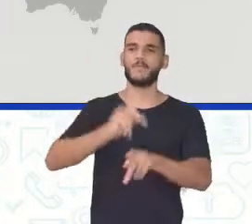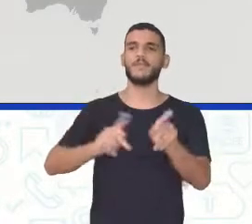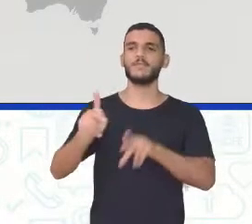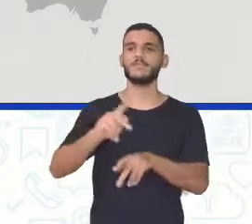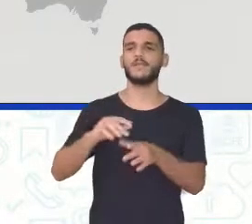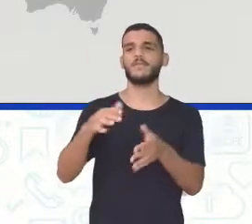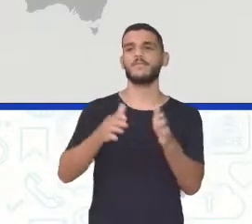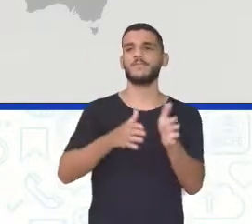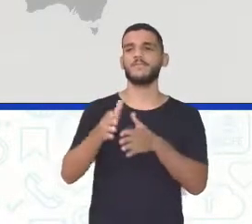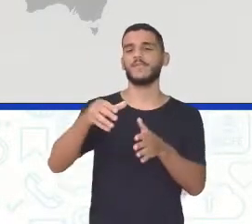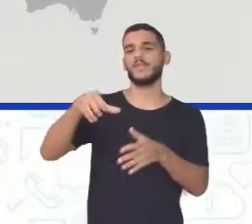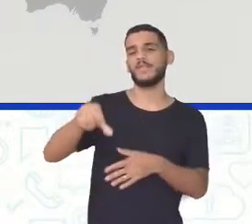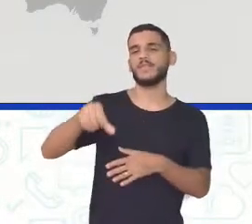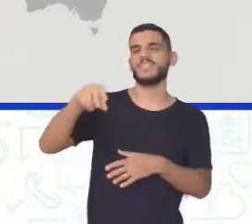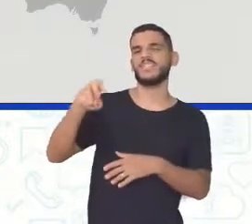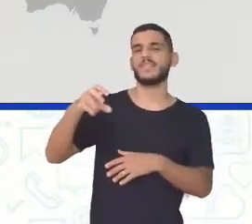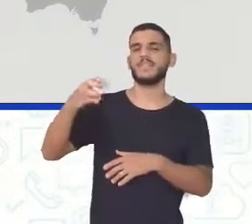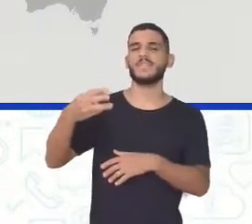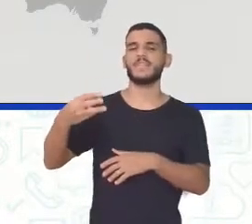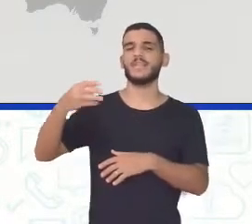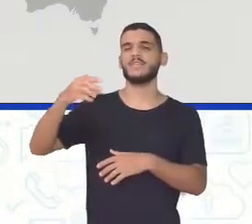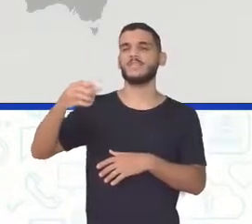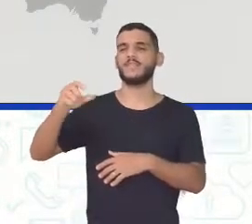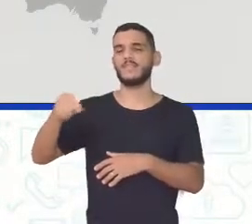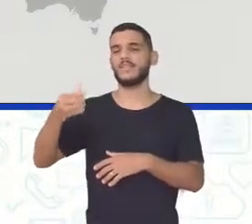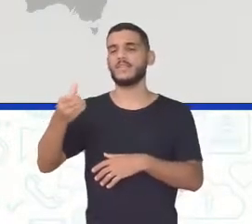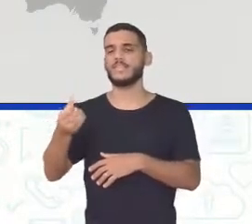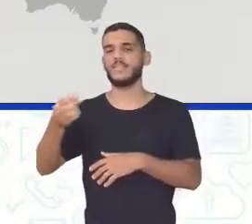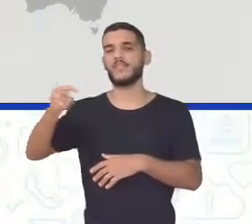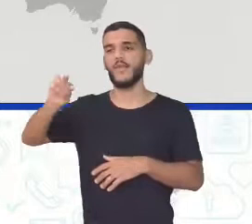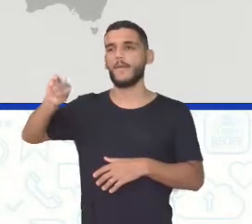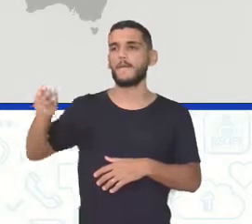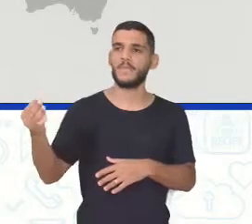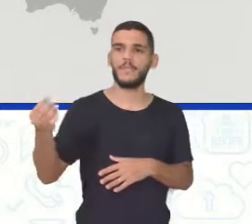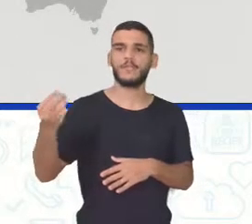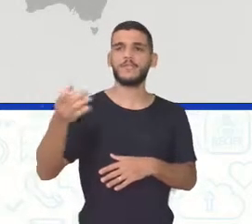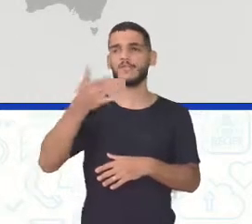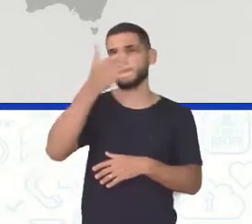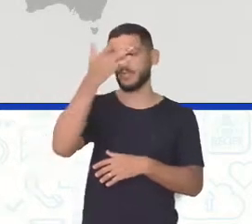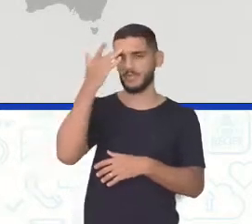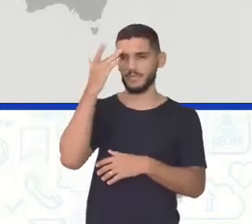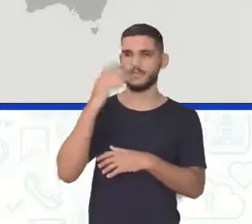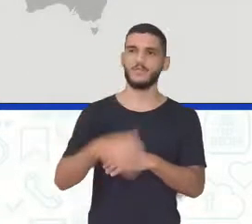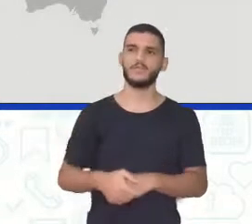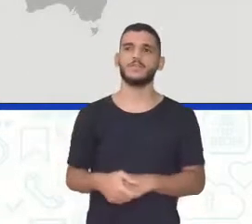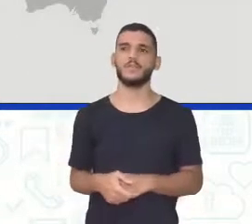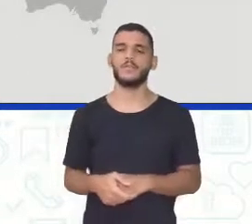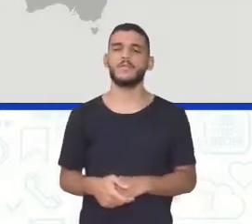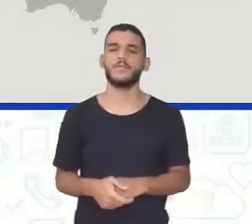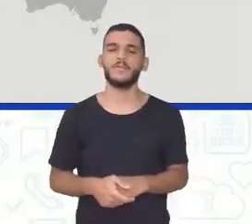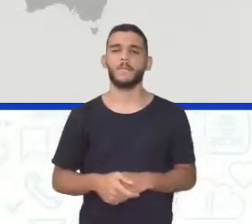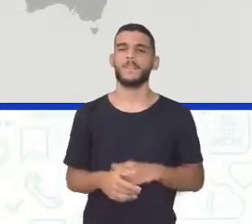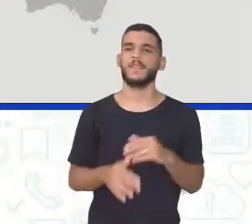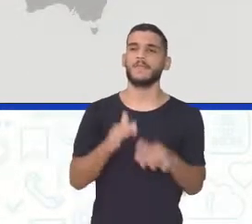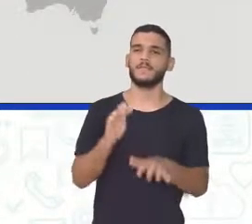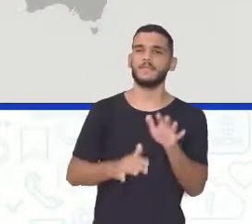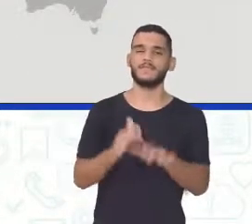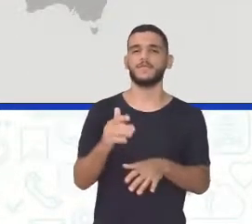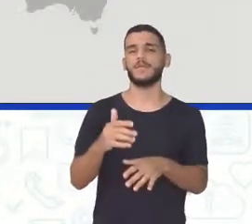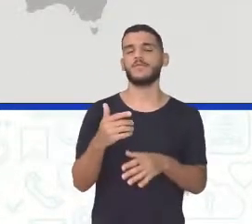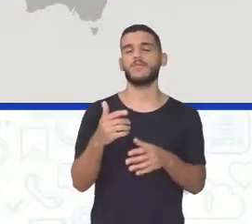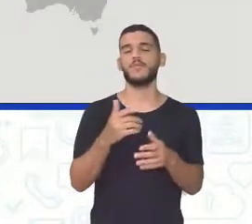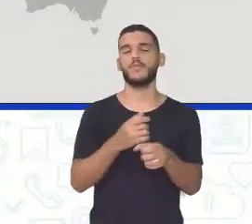953,6 milhões De pessoas Isso Em 2012 O continente